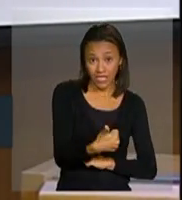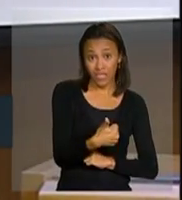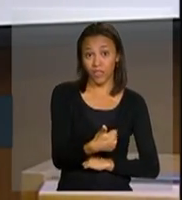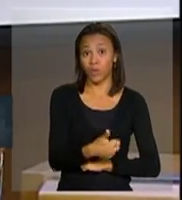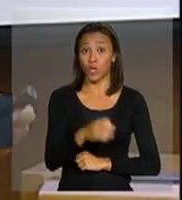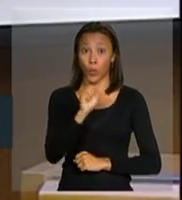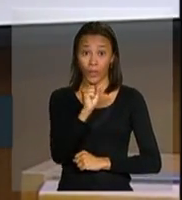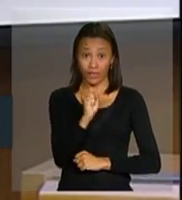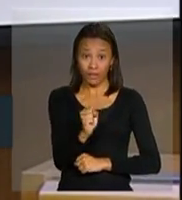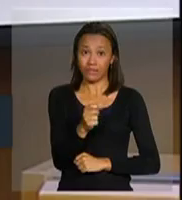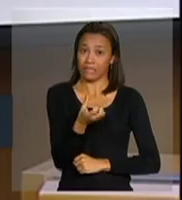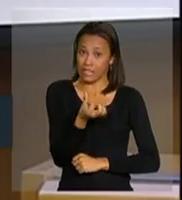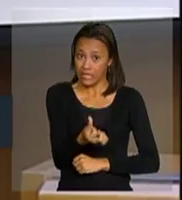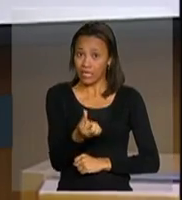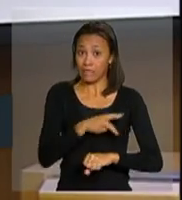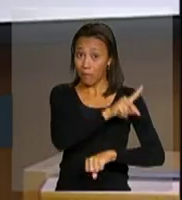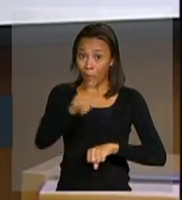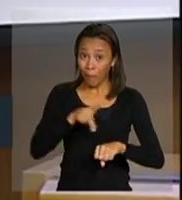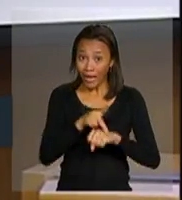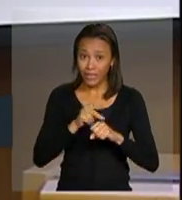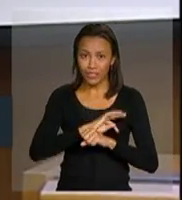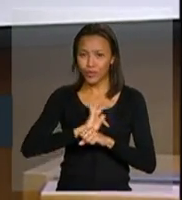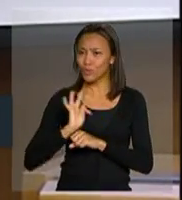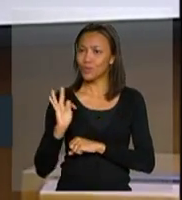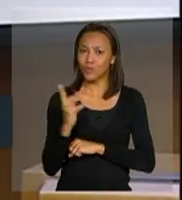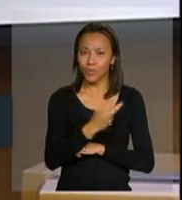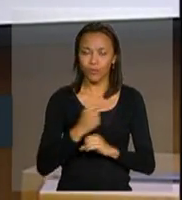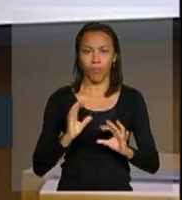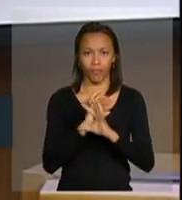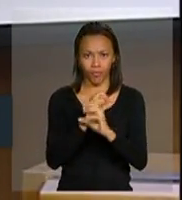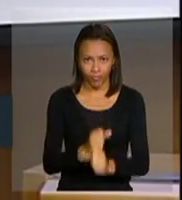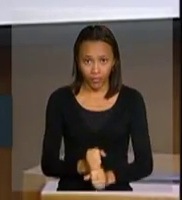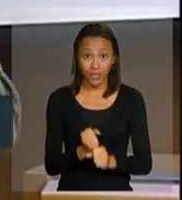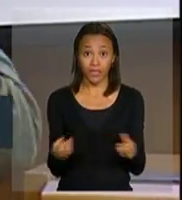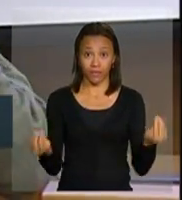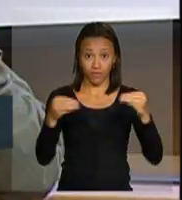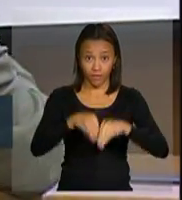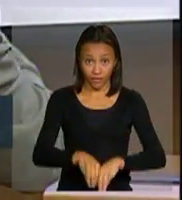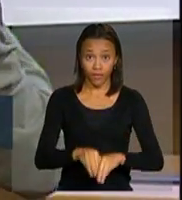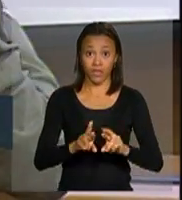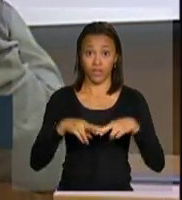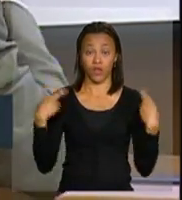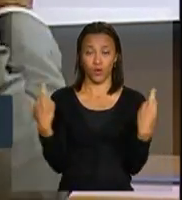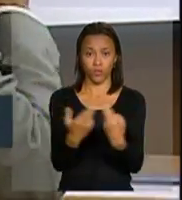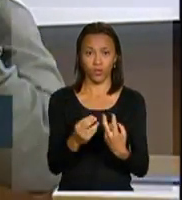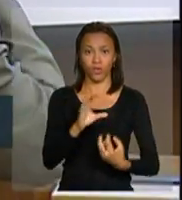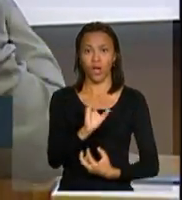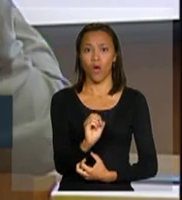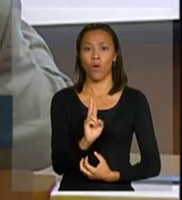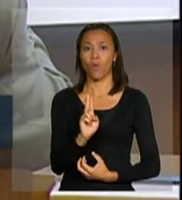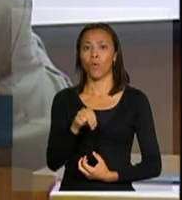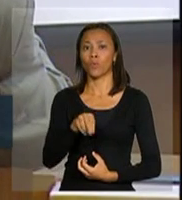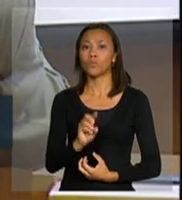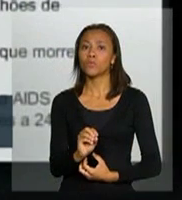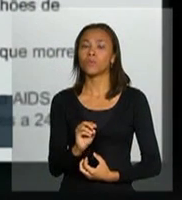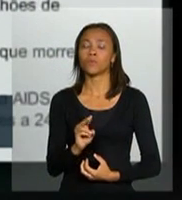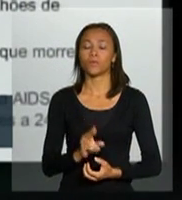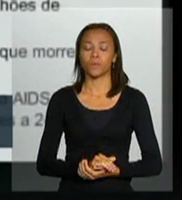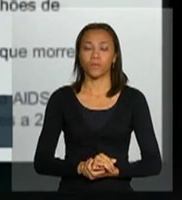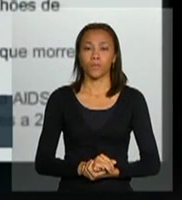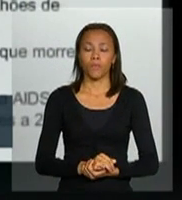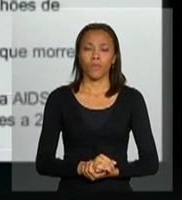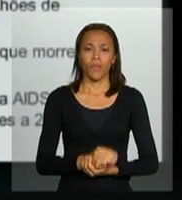países, praticamente a totalidade dos países que fazem parte da Assembleia Geral da ONU. Próximo, favor. Bem,